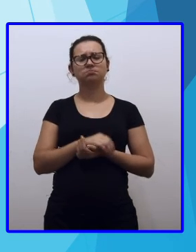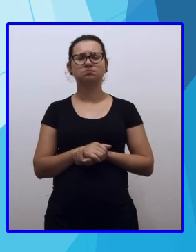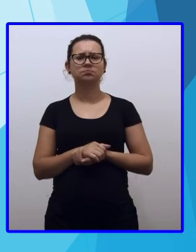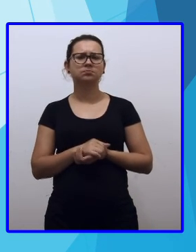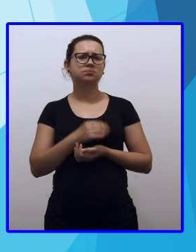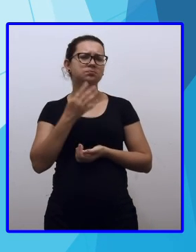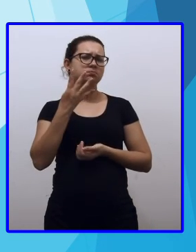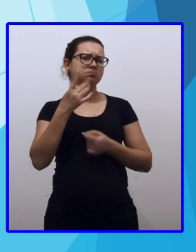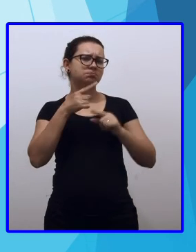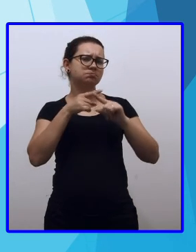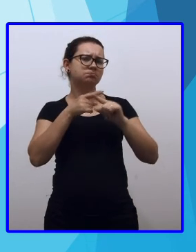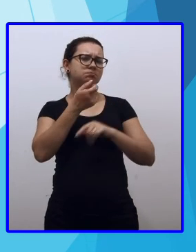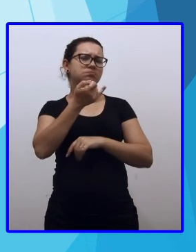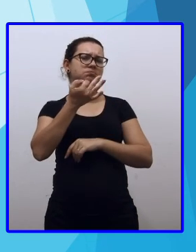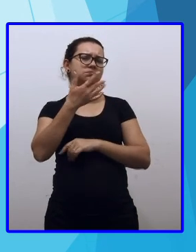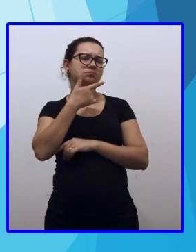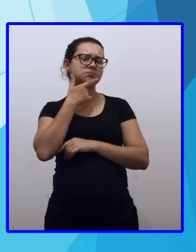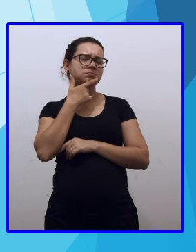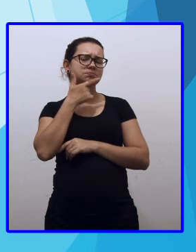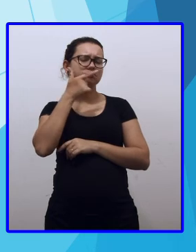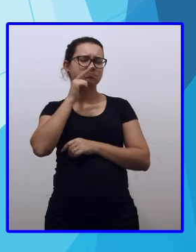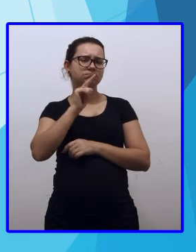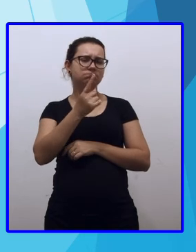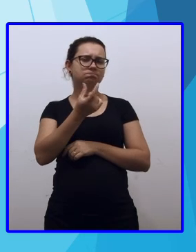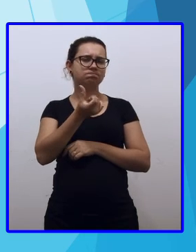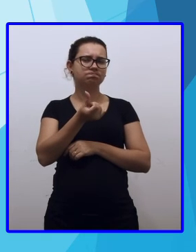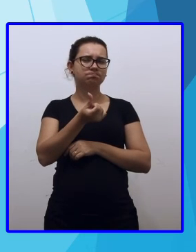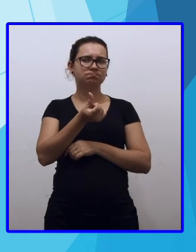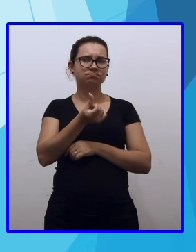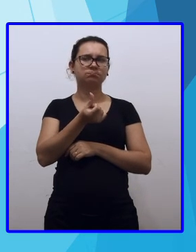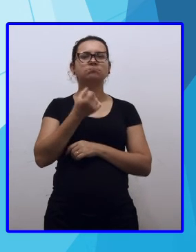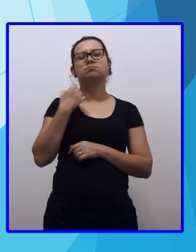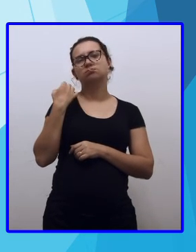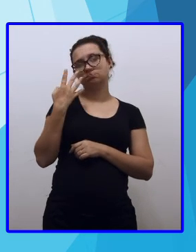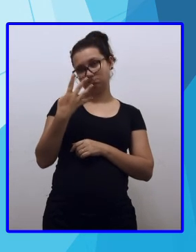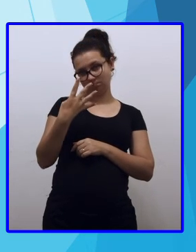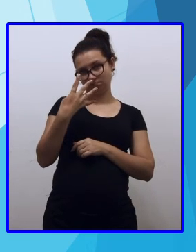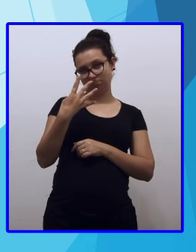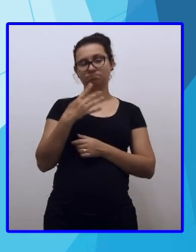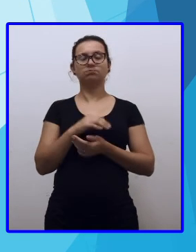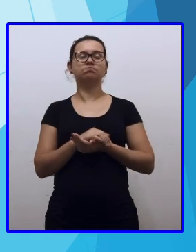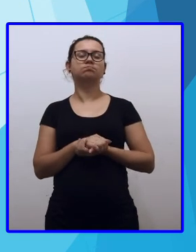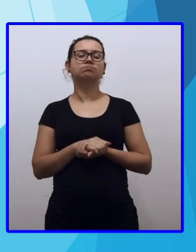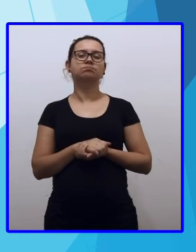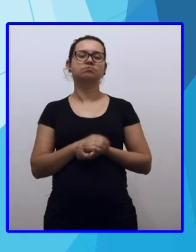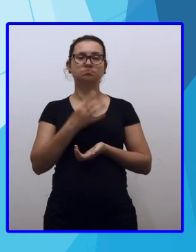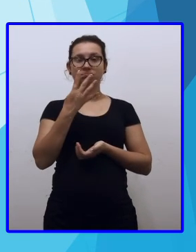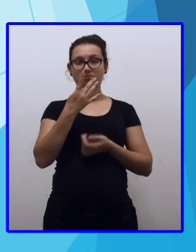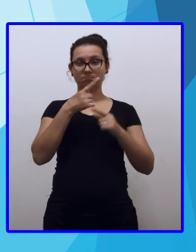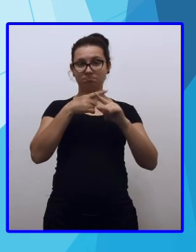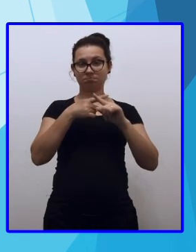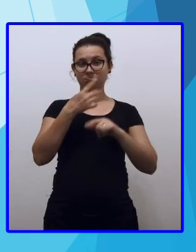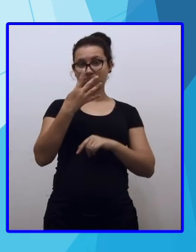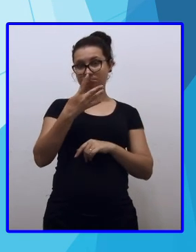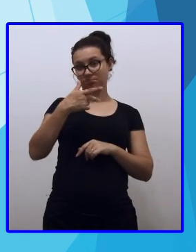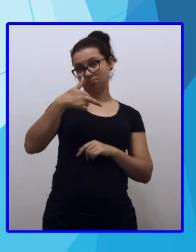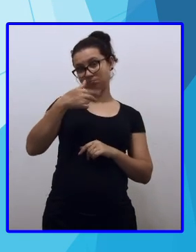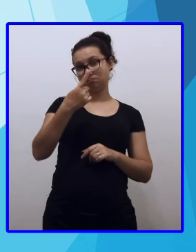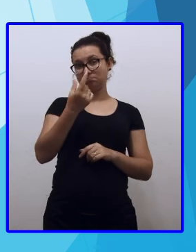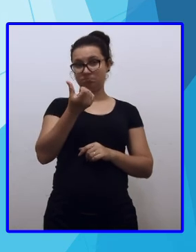Quantas vezes o quatro cabe dentro do dezesseis? Quatro. Quatro vezes quatro,